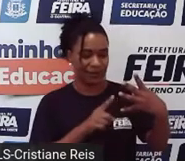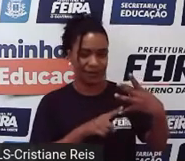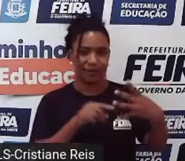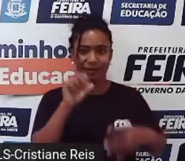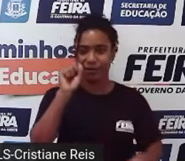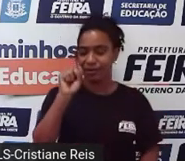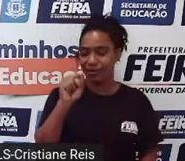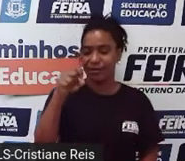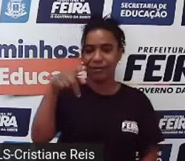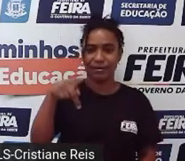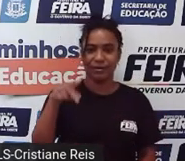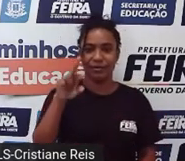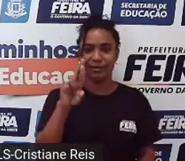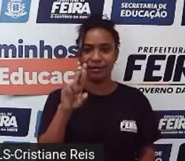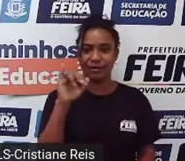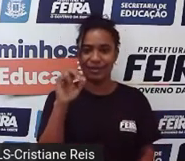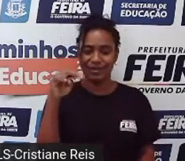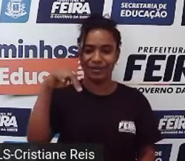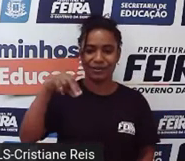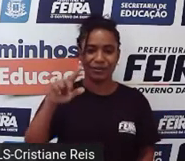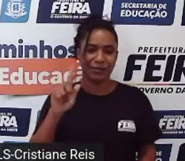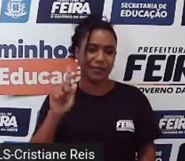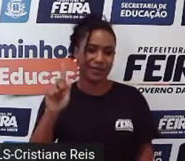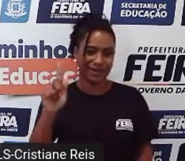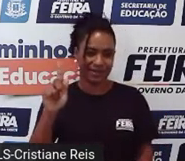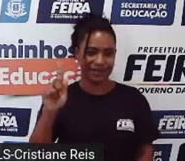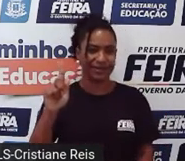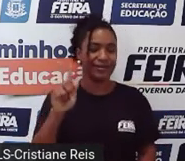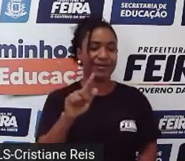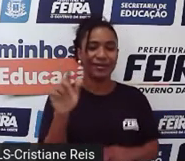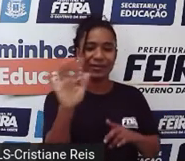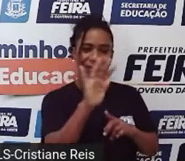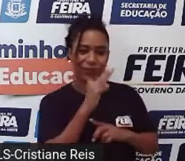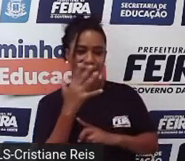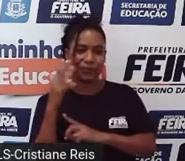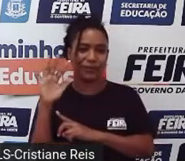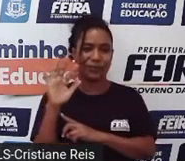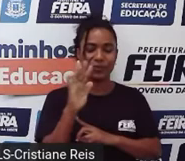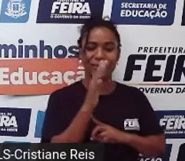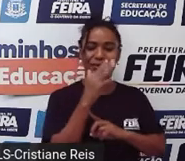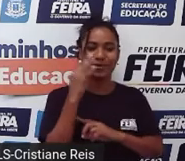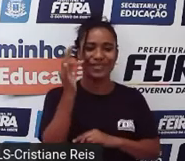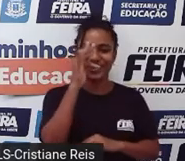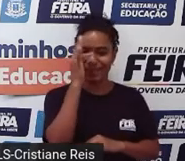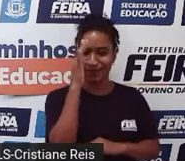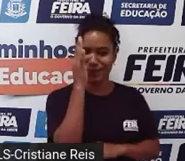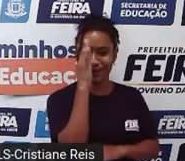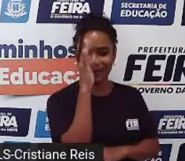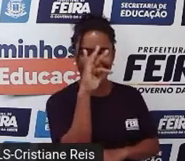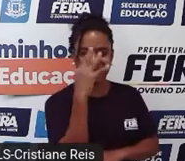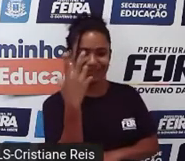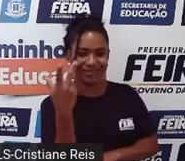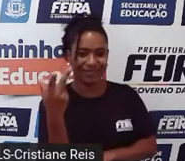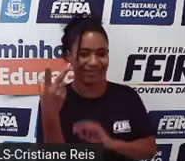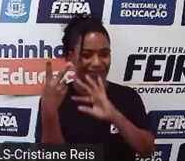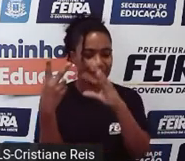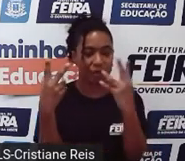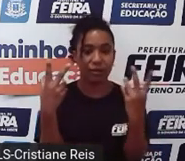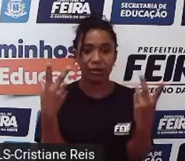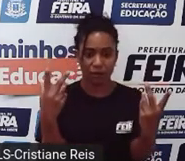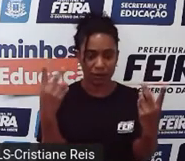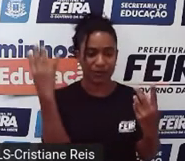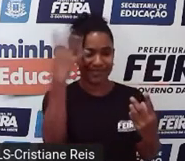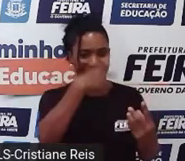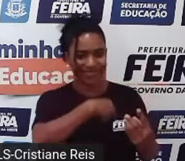né? A estação da beleza, a estação das flores, como assim nós nos referimos. Nos Estados Unidos, it starts